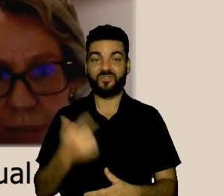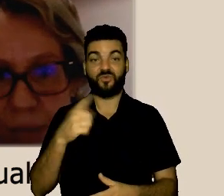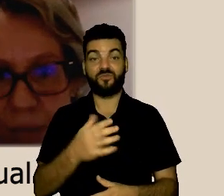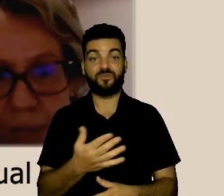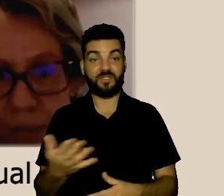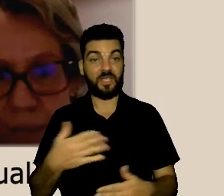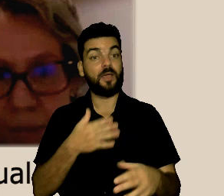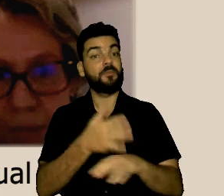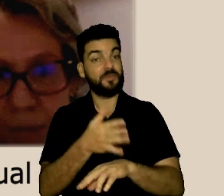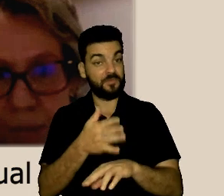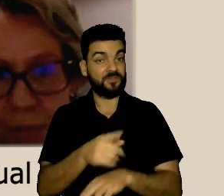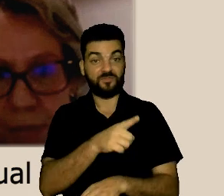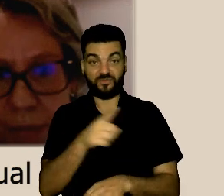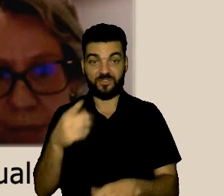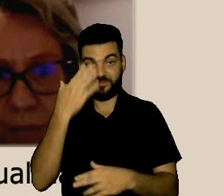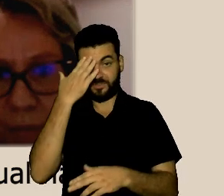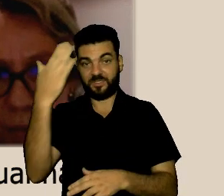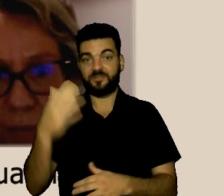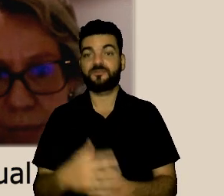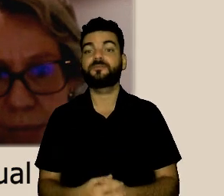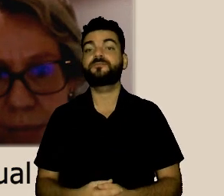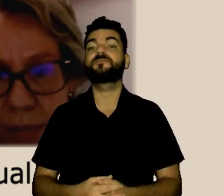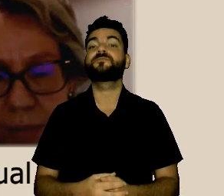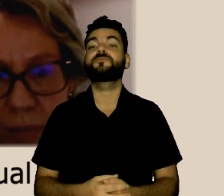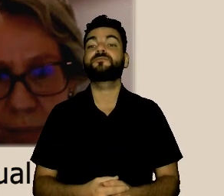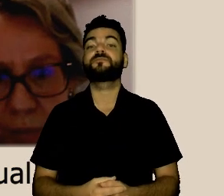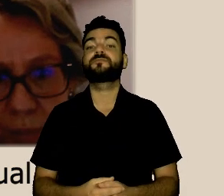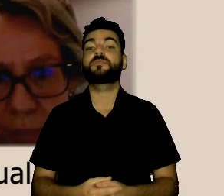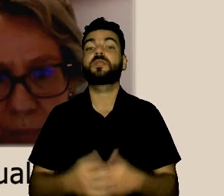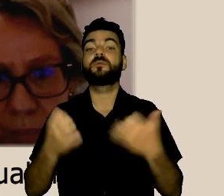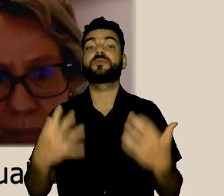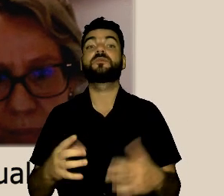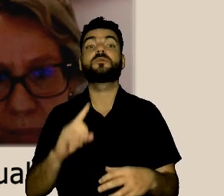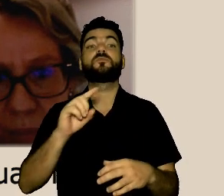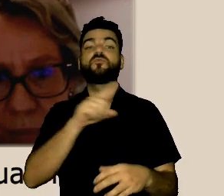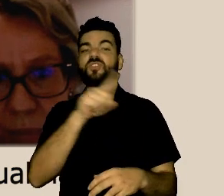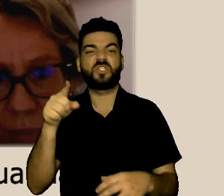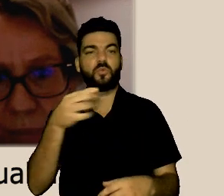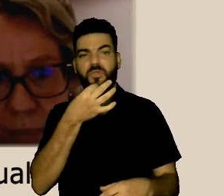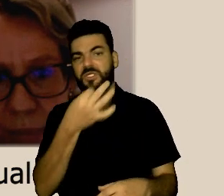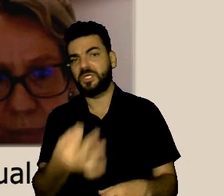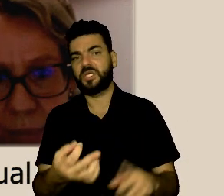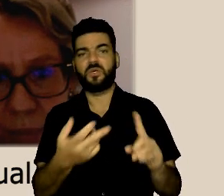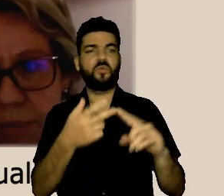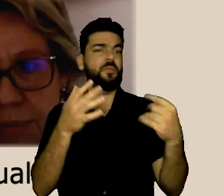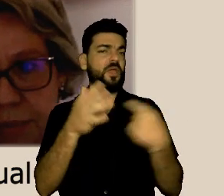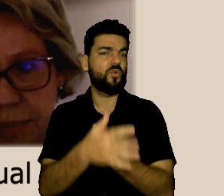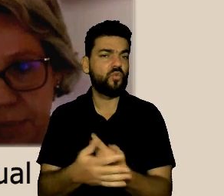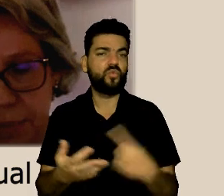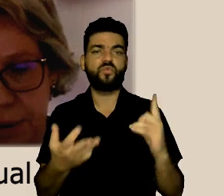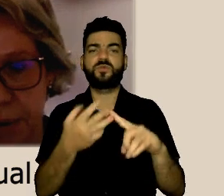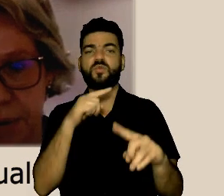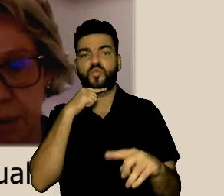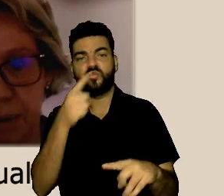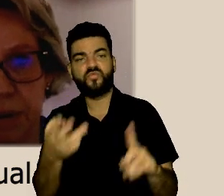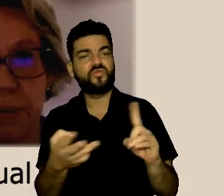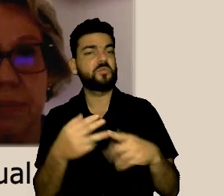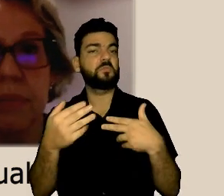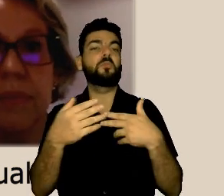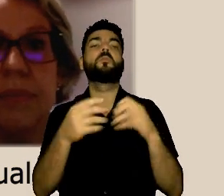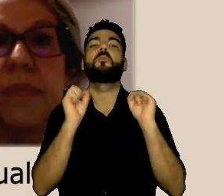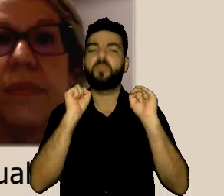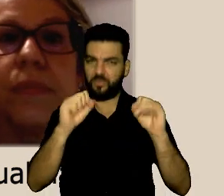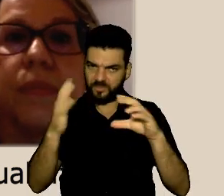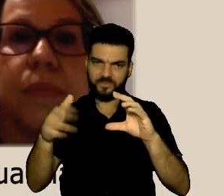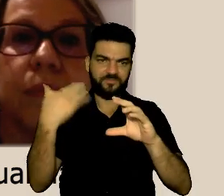perguntas, observações, dúvidas, elas serão muito bem recebidas no nosso chat, ao final serão